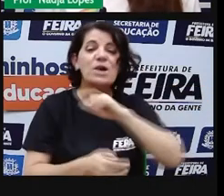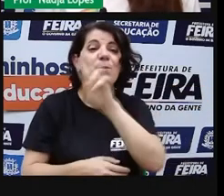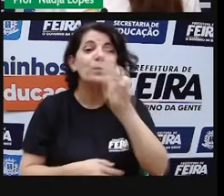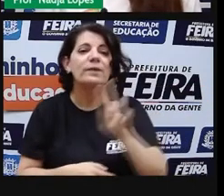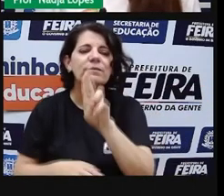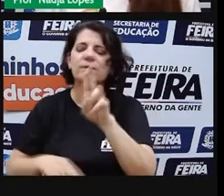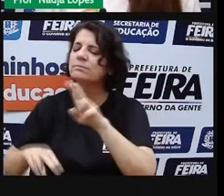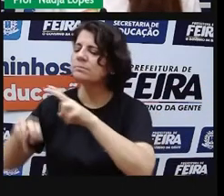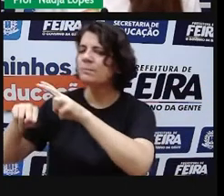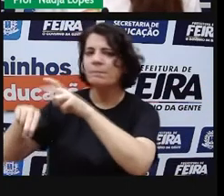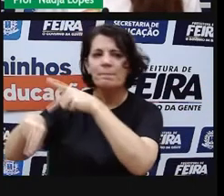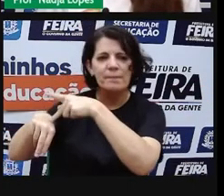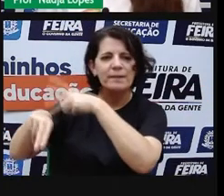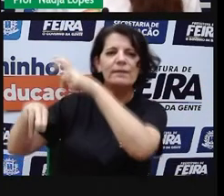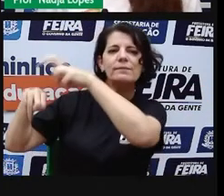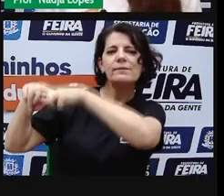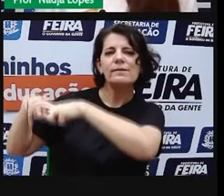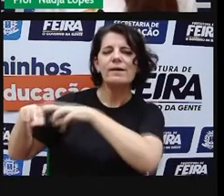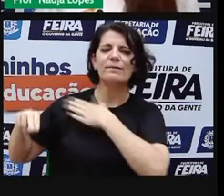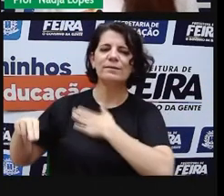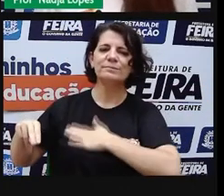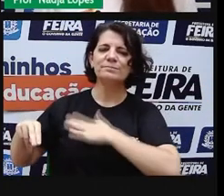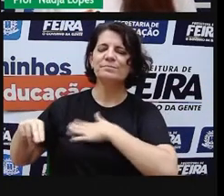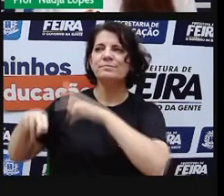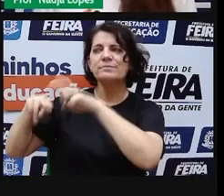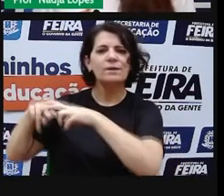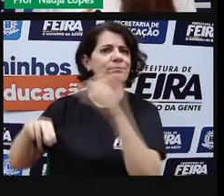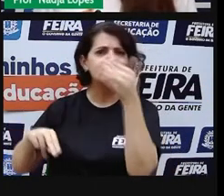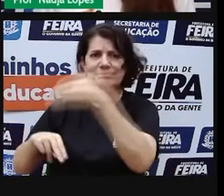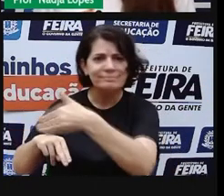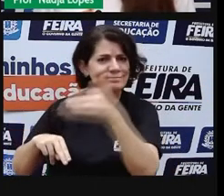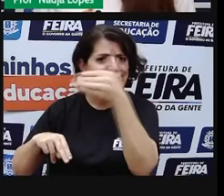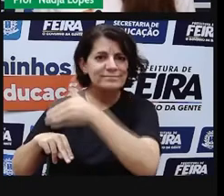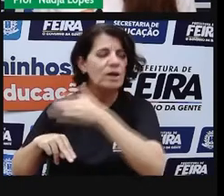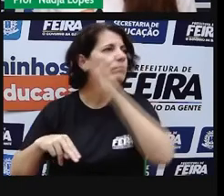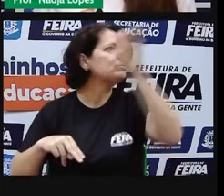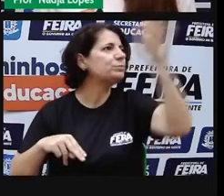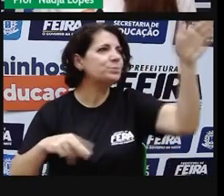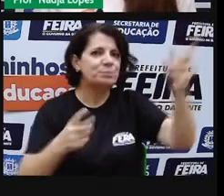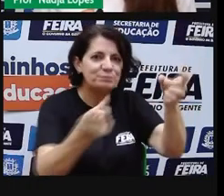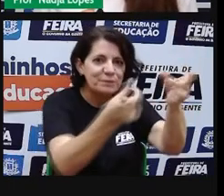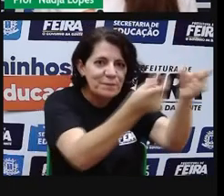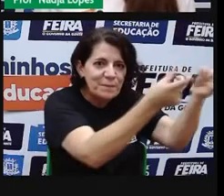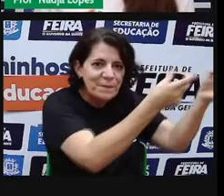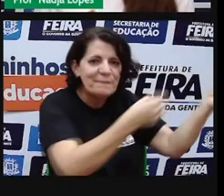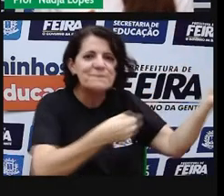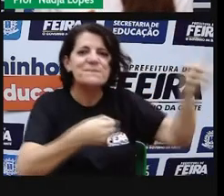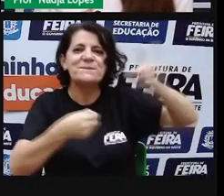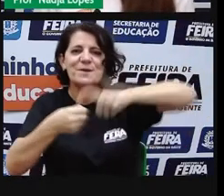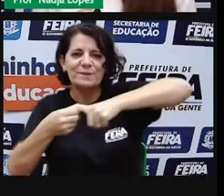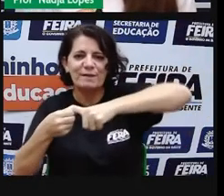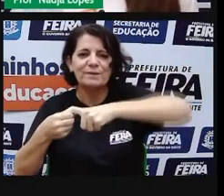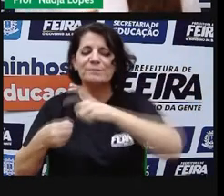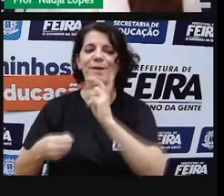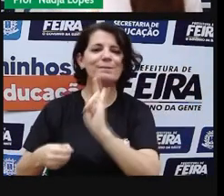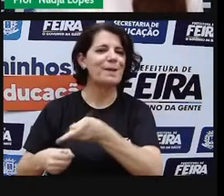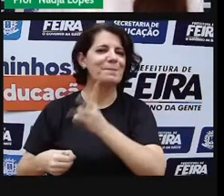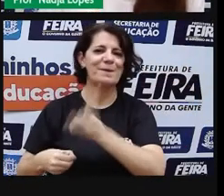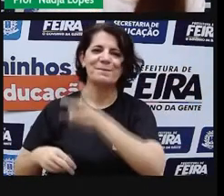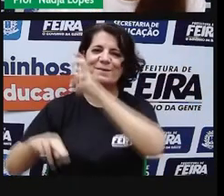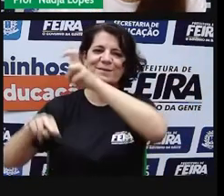descansar após as suas incursões pela Bahia. Então, era o local onde